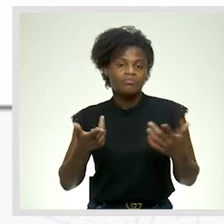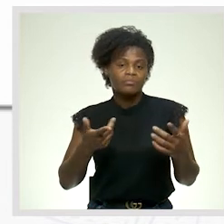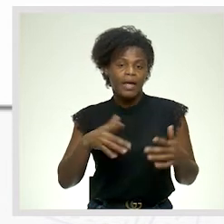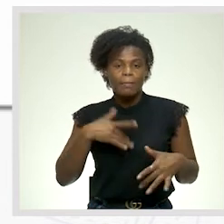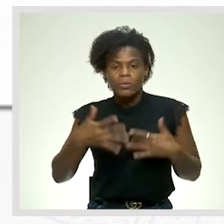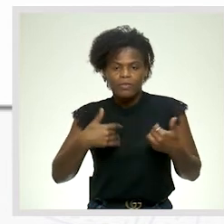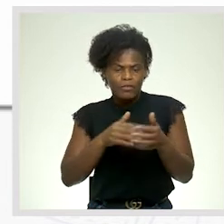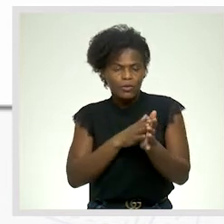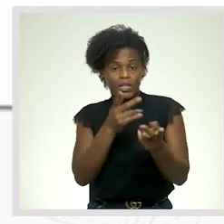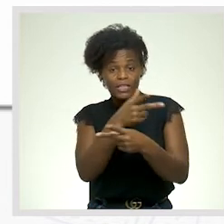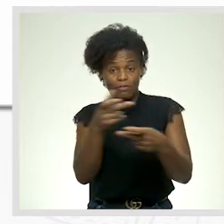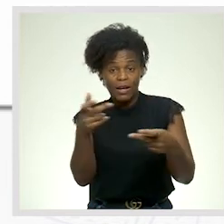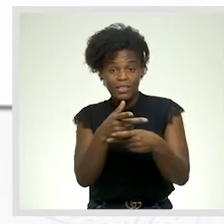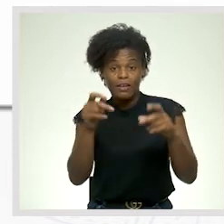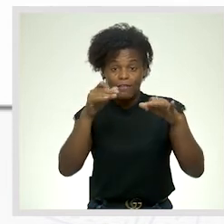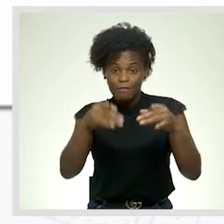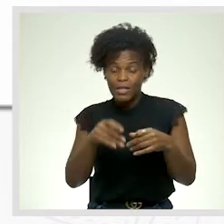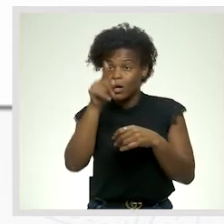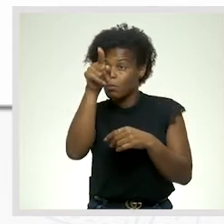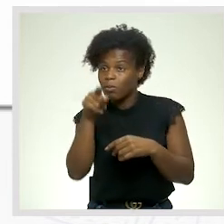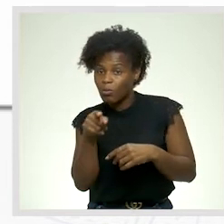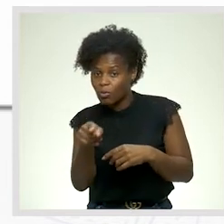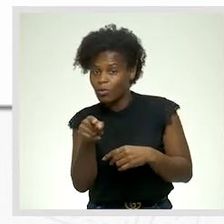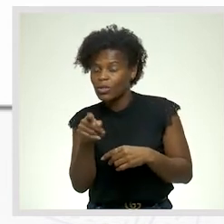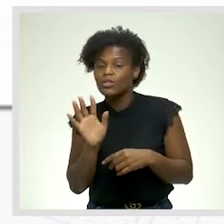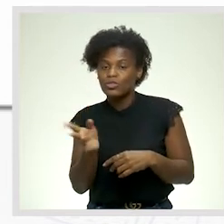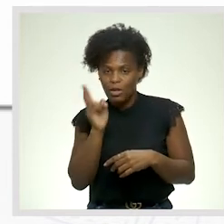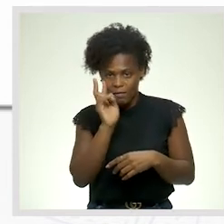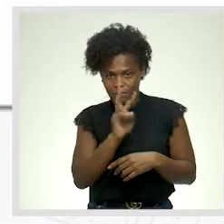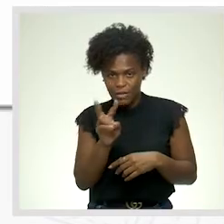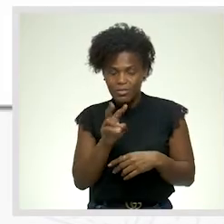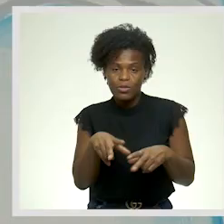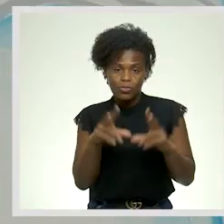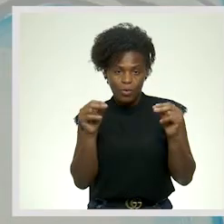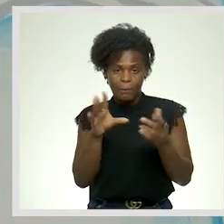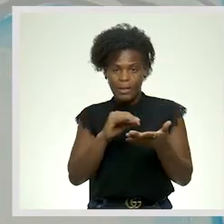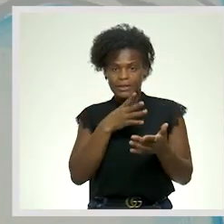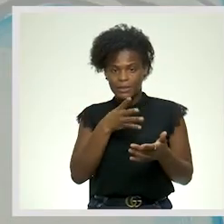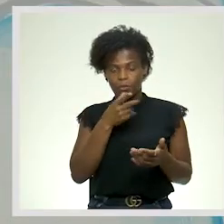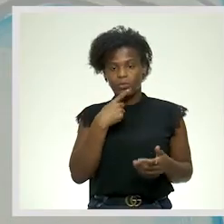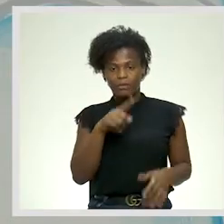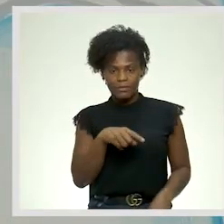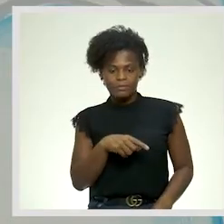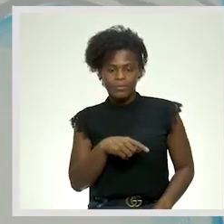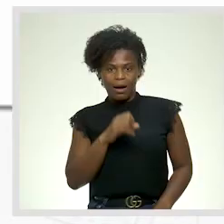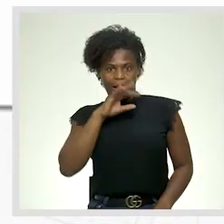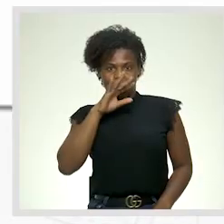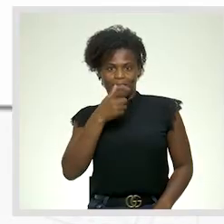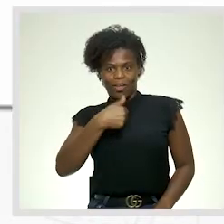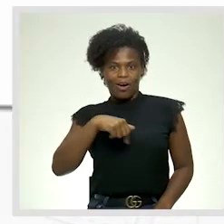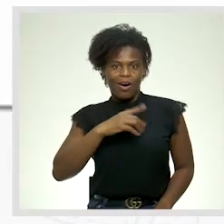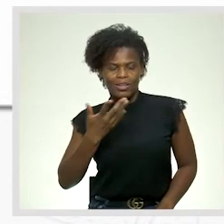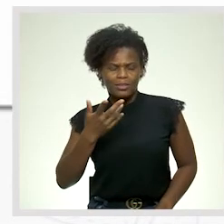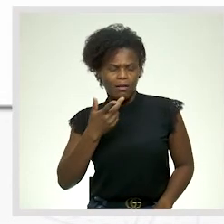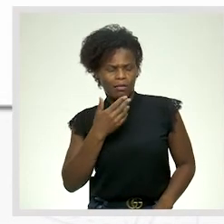Por exemplo, Terminadas pelo ponto de exclamação. E já vimos. Nunca é demais repeti-las. Nossa! Pelo